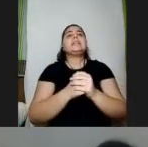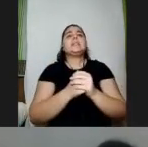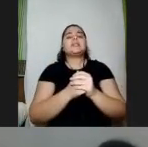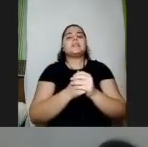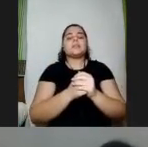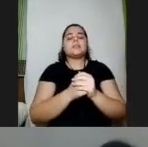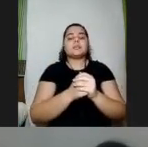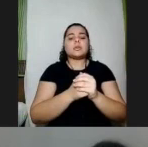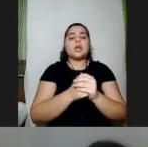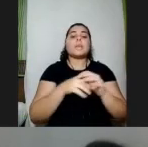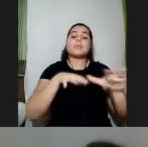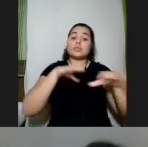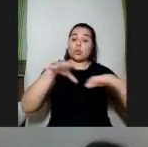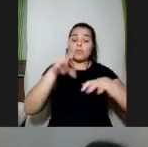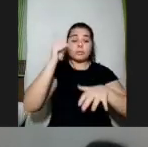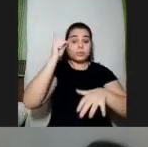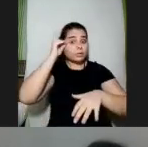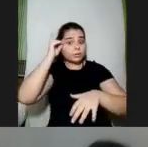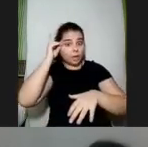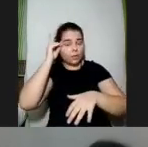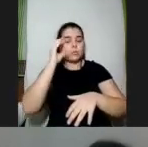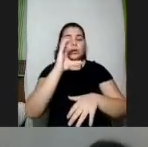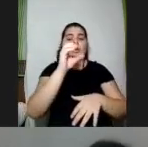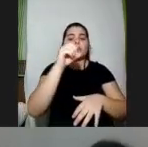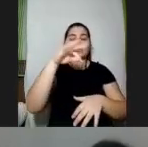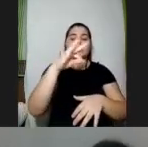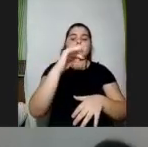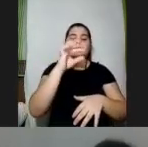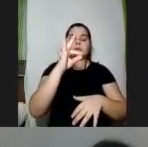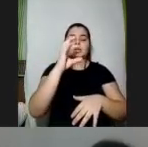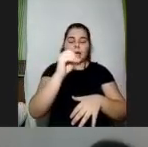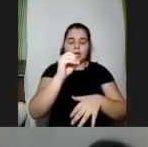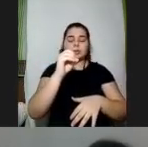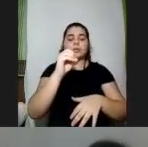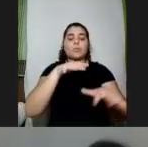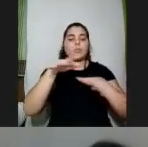o e-mail do Movimento Down que é contato arroba movimentodown.org.br